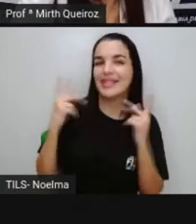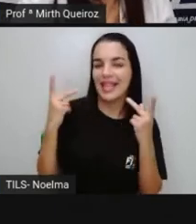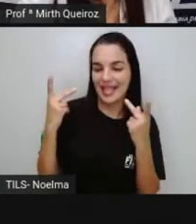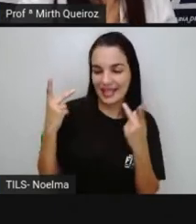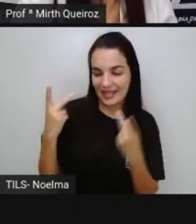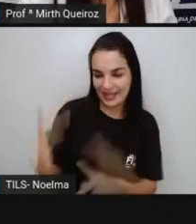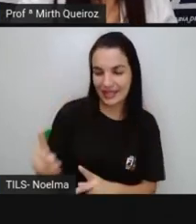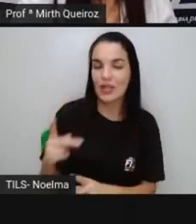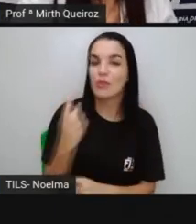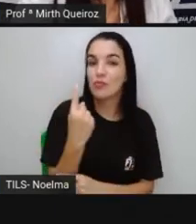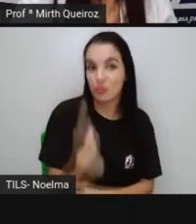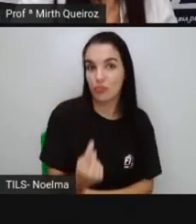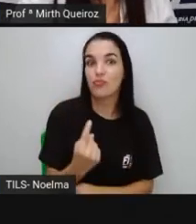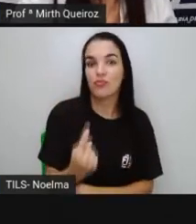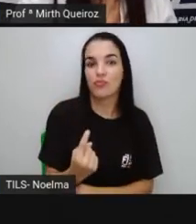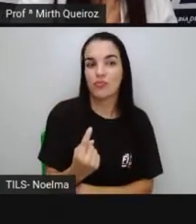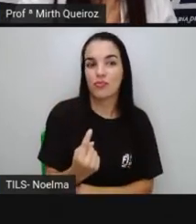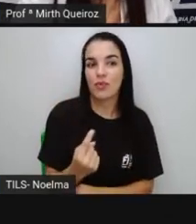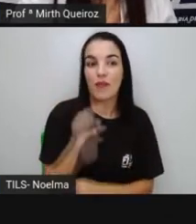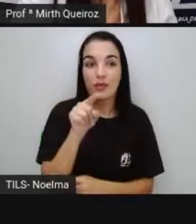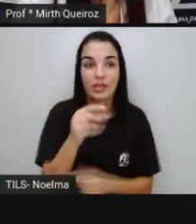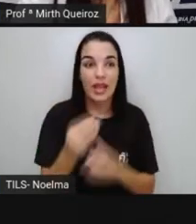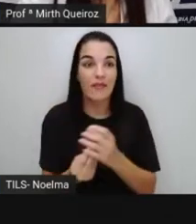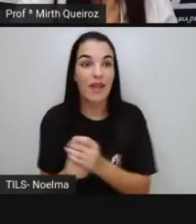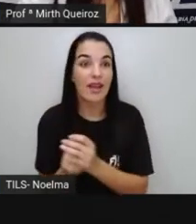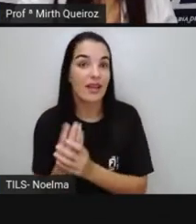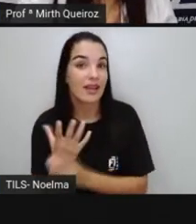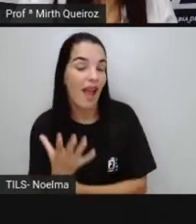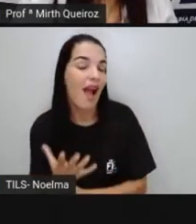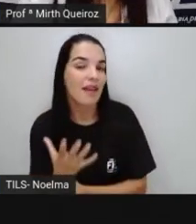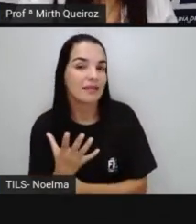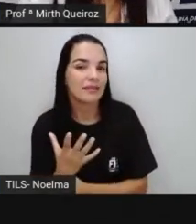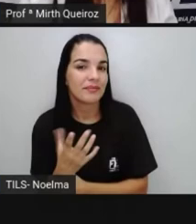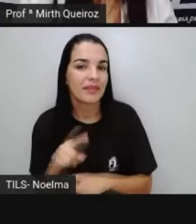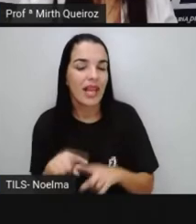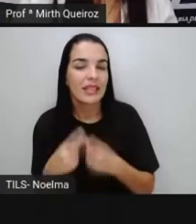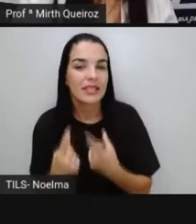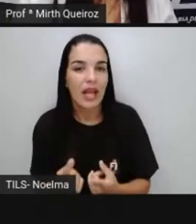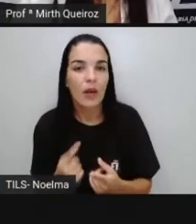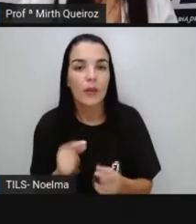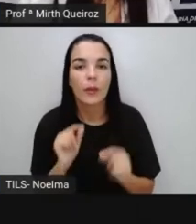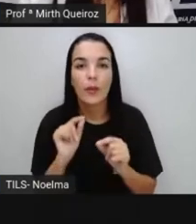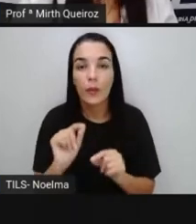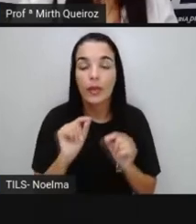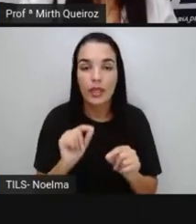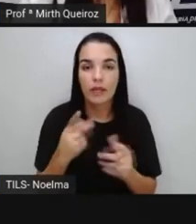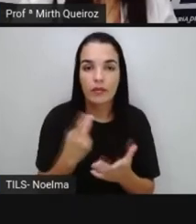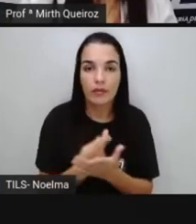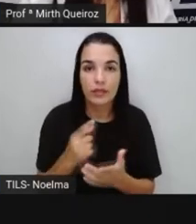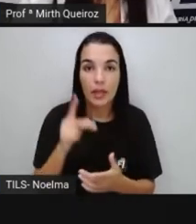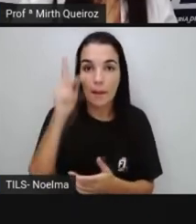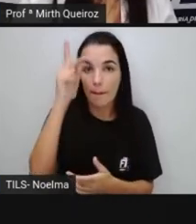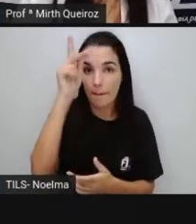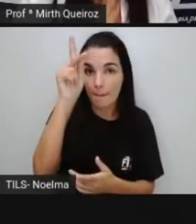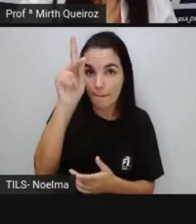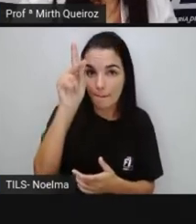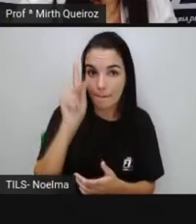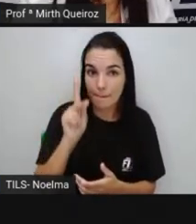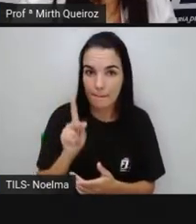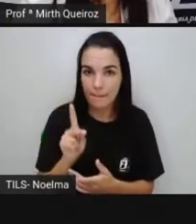fazer uma biografia. E essa biografia que vocês vão fazer é de vocês